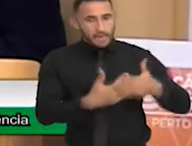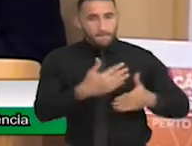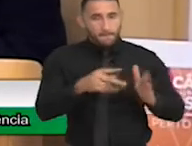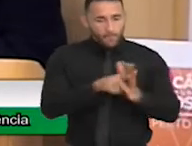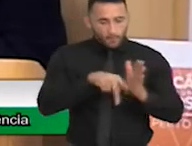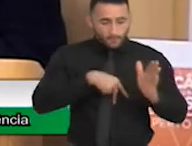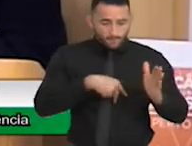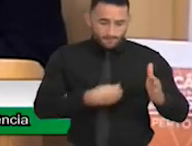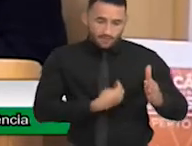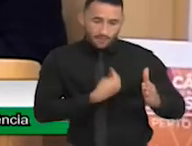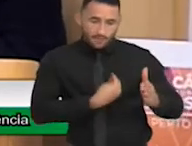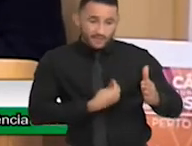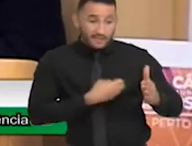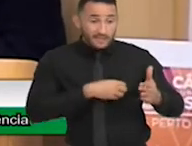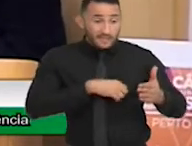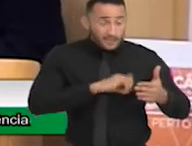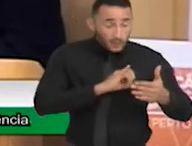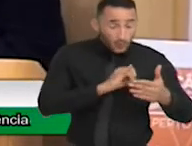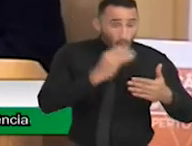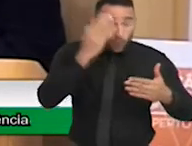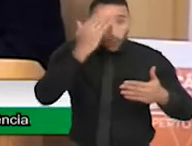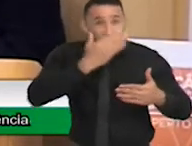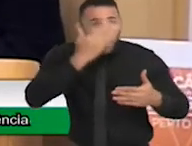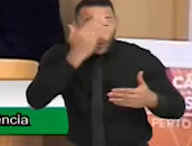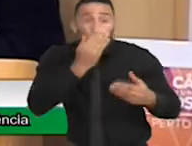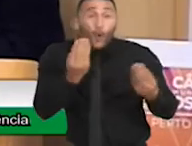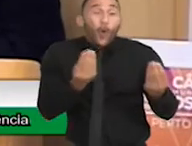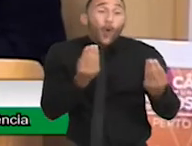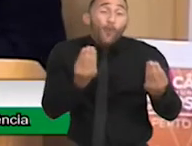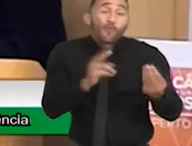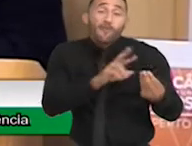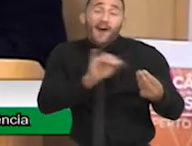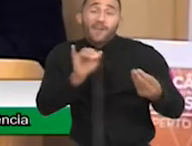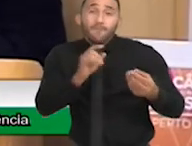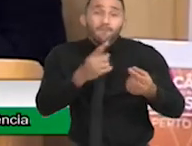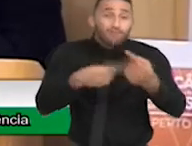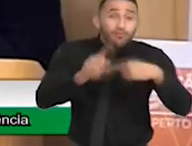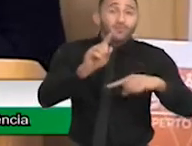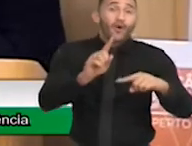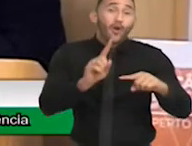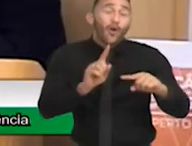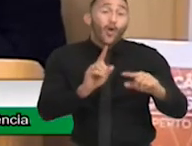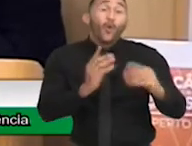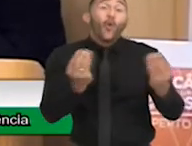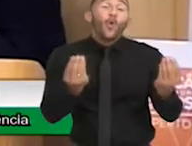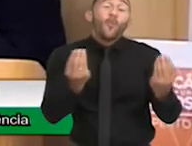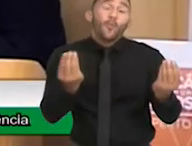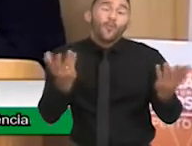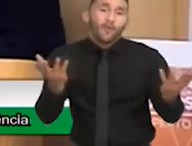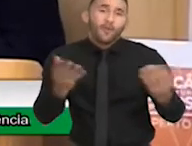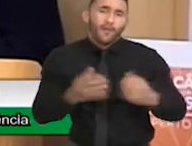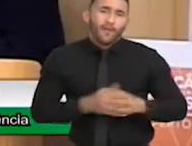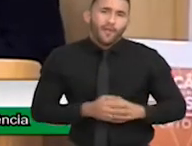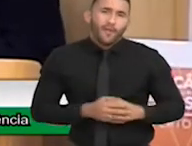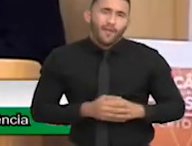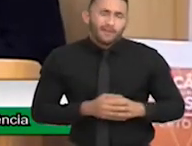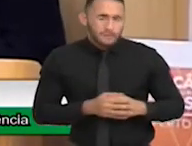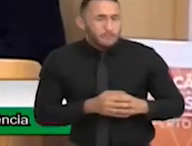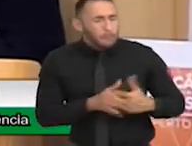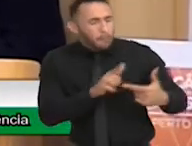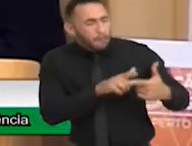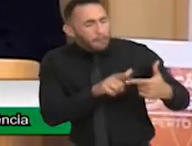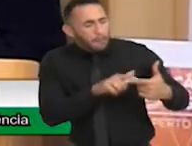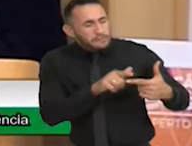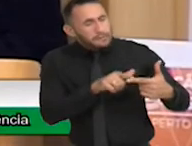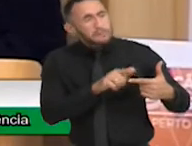gente não a vê, se a gente não olha o que que isso causa